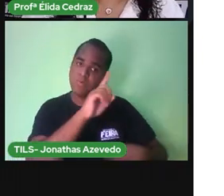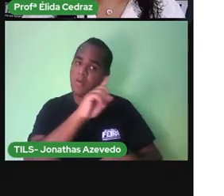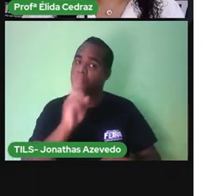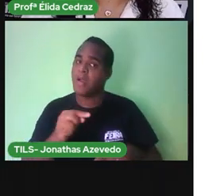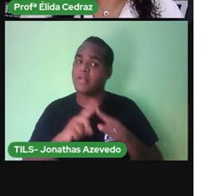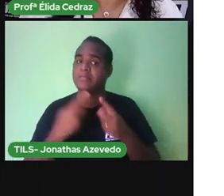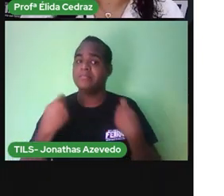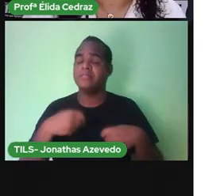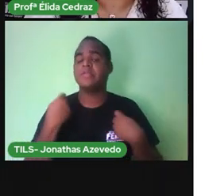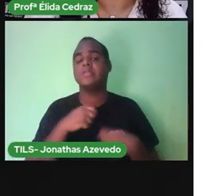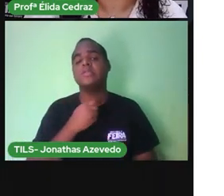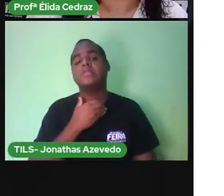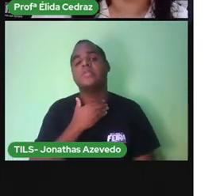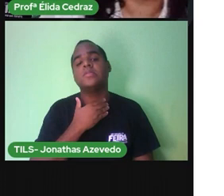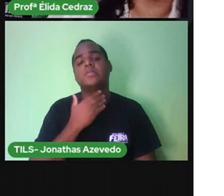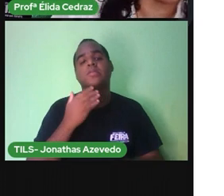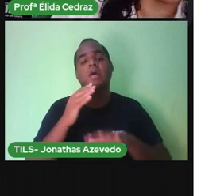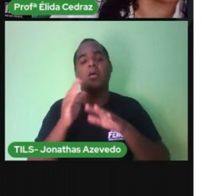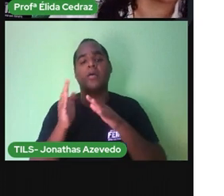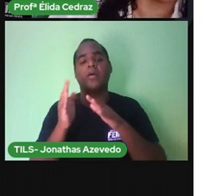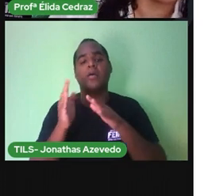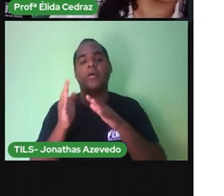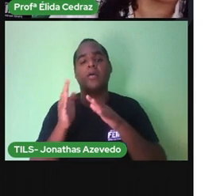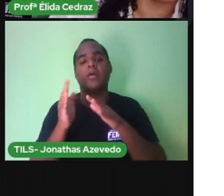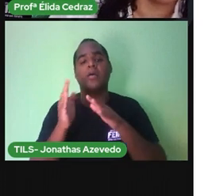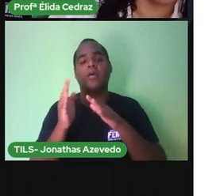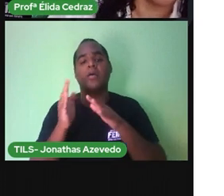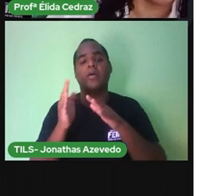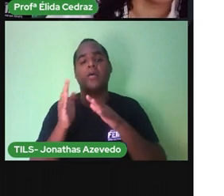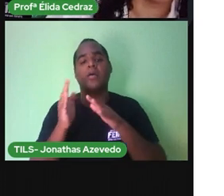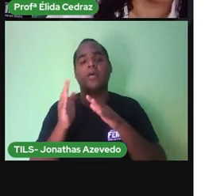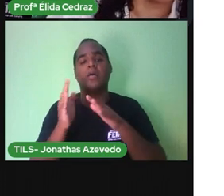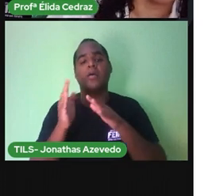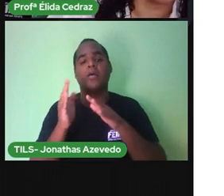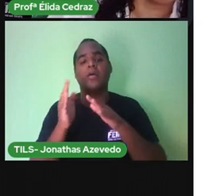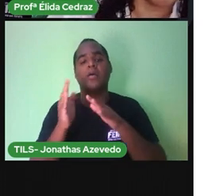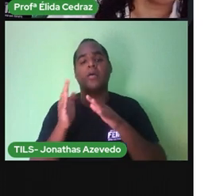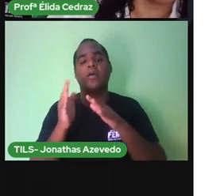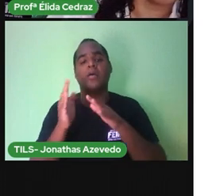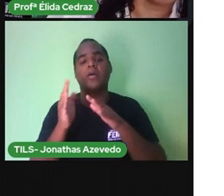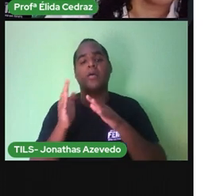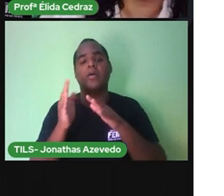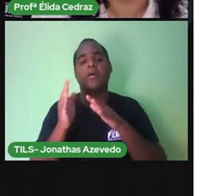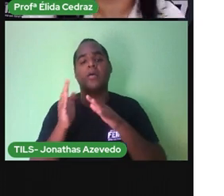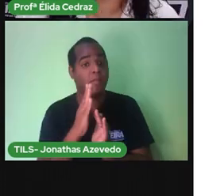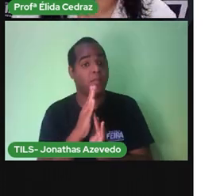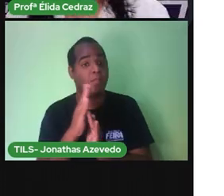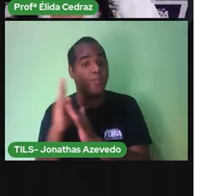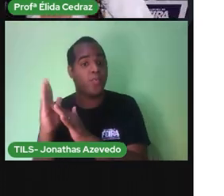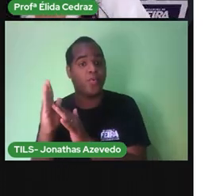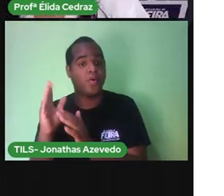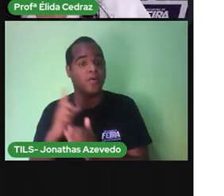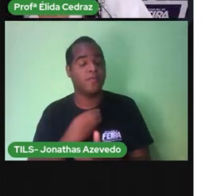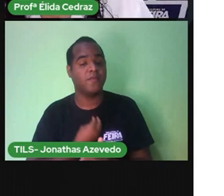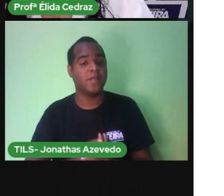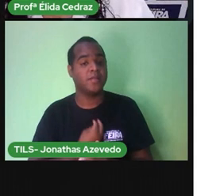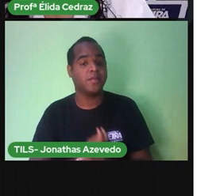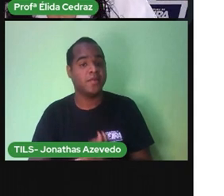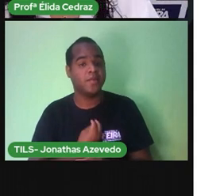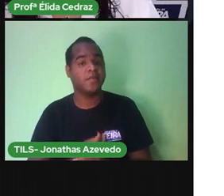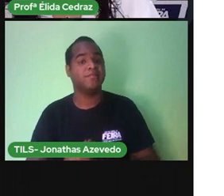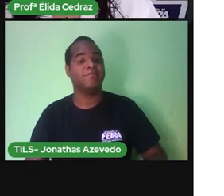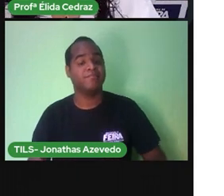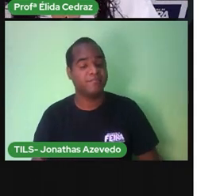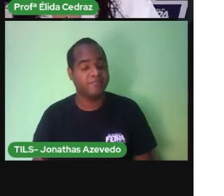mede o pescoço Um palmo para a esquerda Isso Agora vá dois palmos para a direita Muito bem